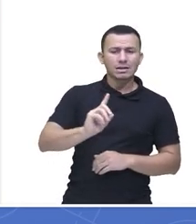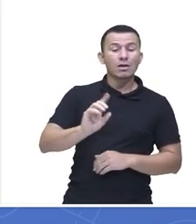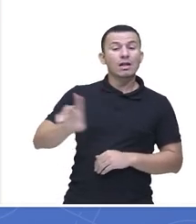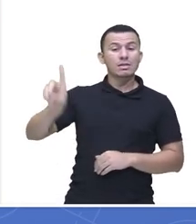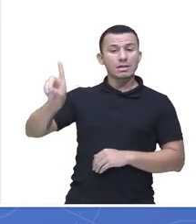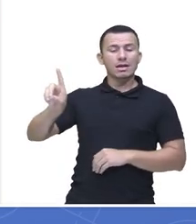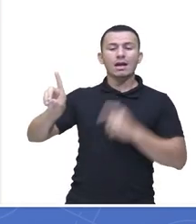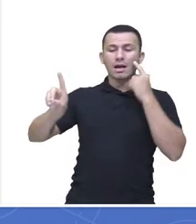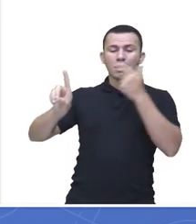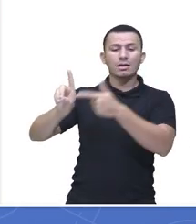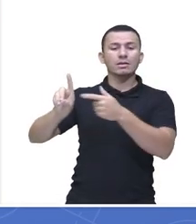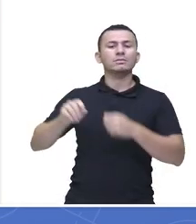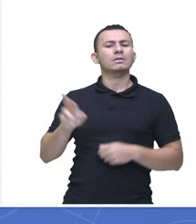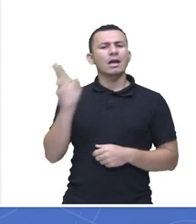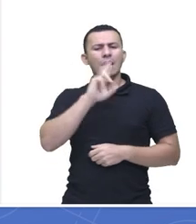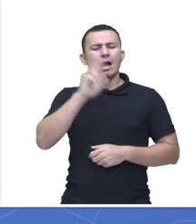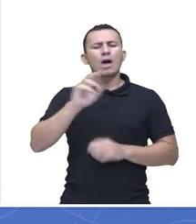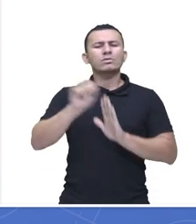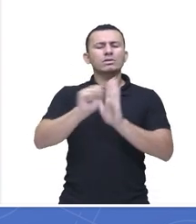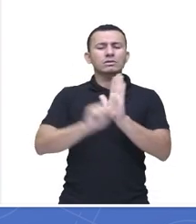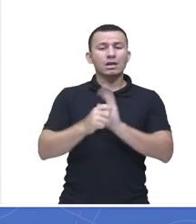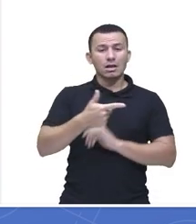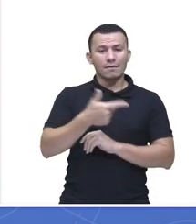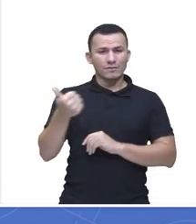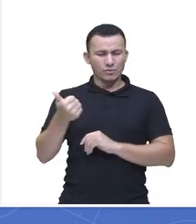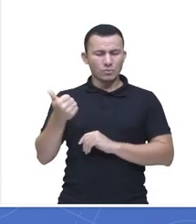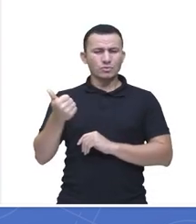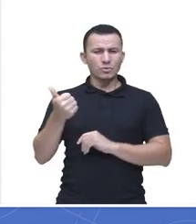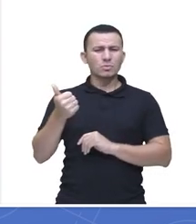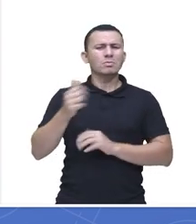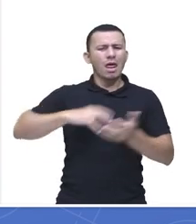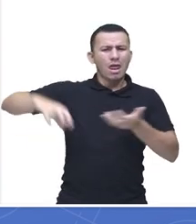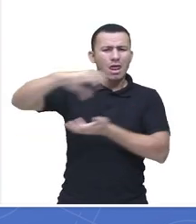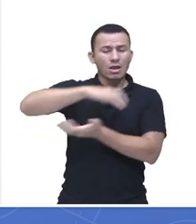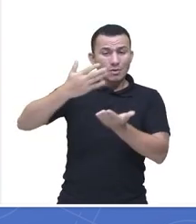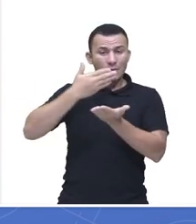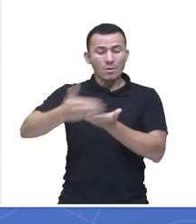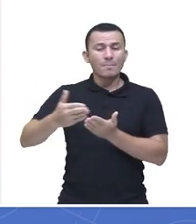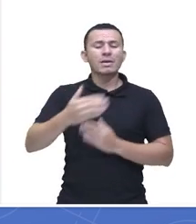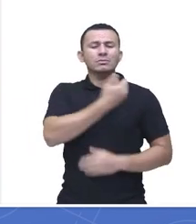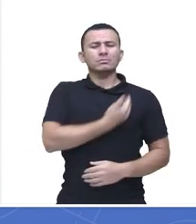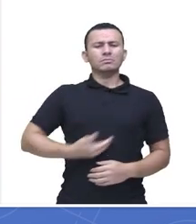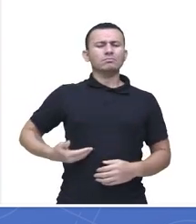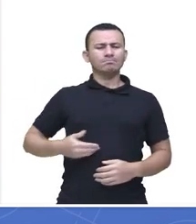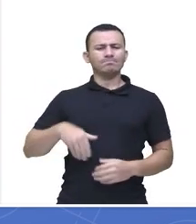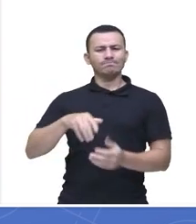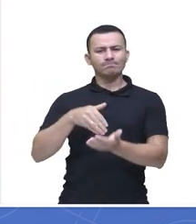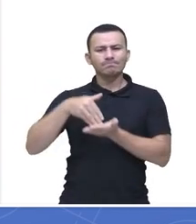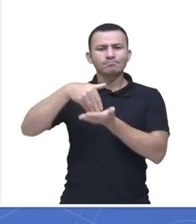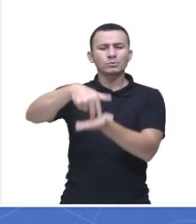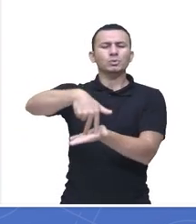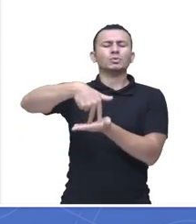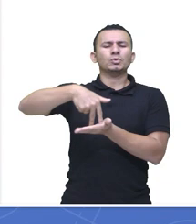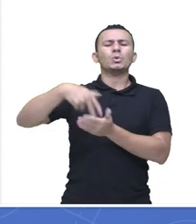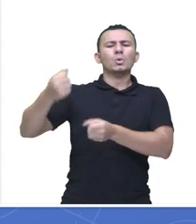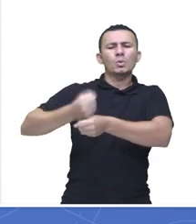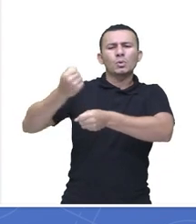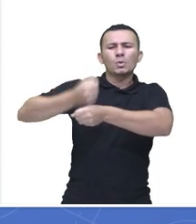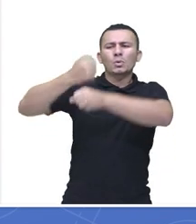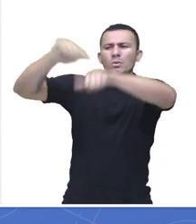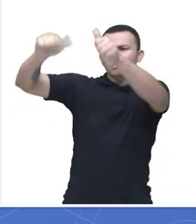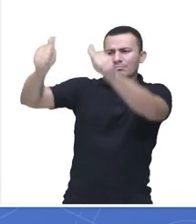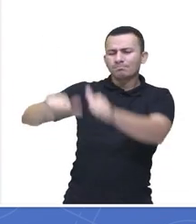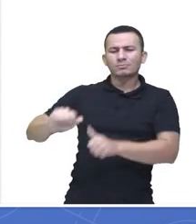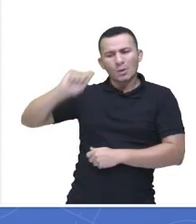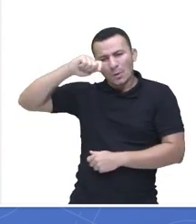Na Rússia do século XXI, em pleno ano do centenário da Revolução, o governo de Putin decidiu construir uma estátua em homenagem a Stalin.